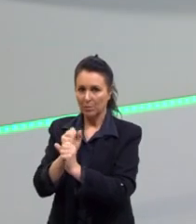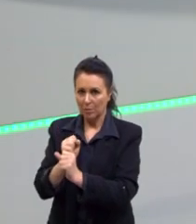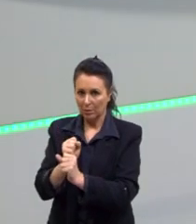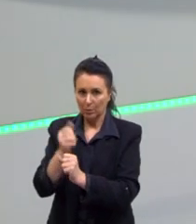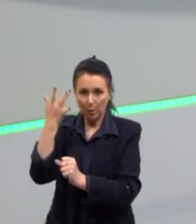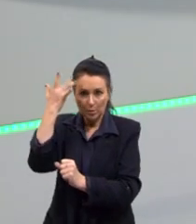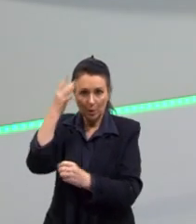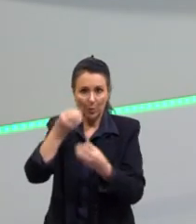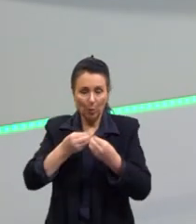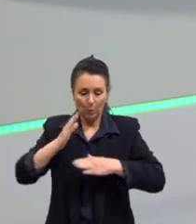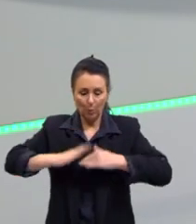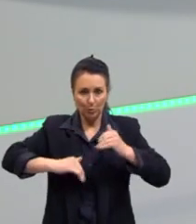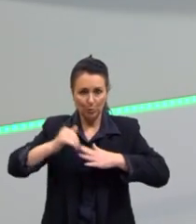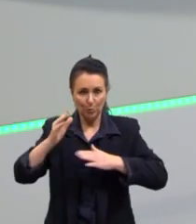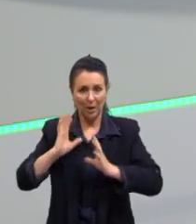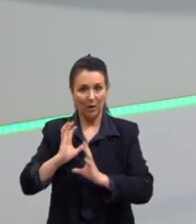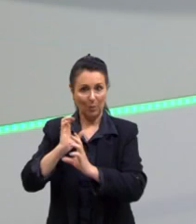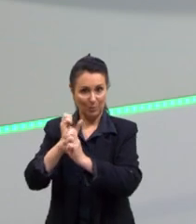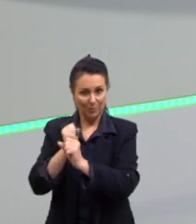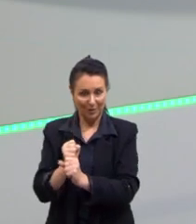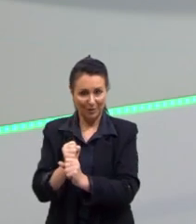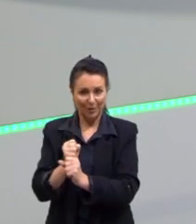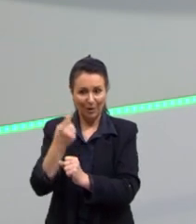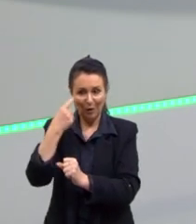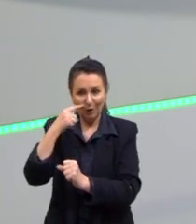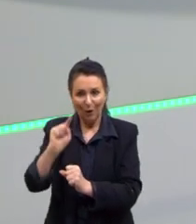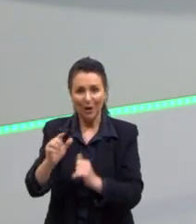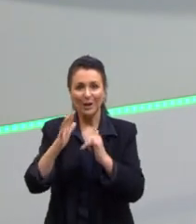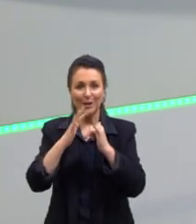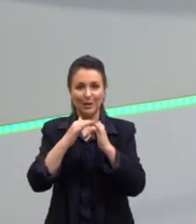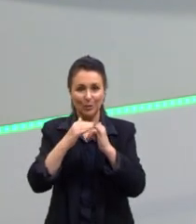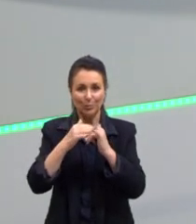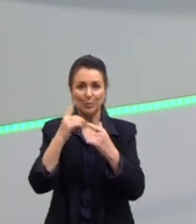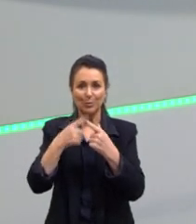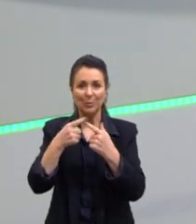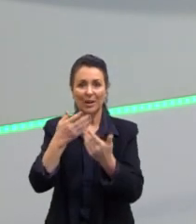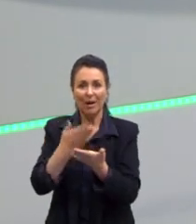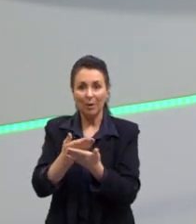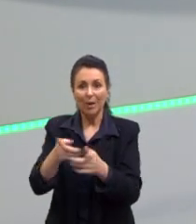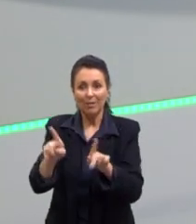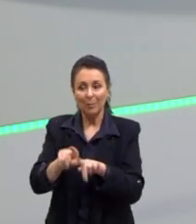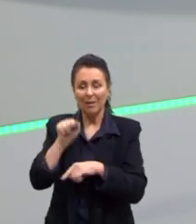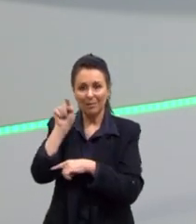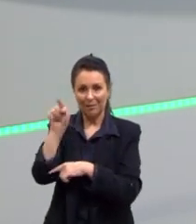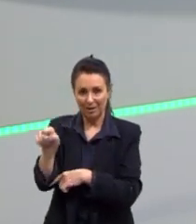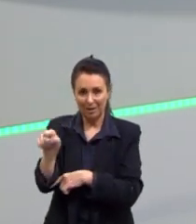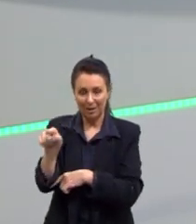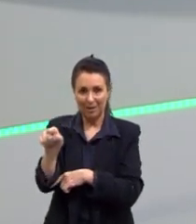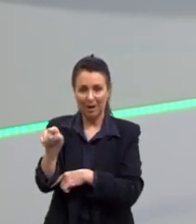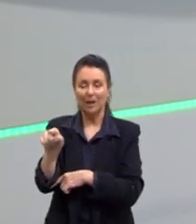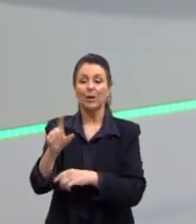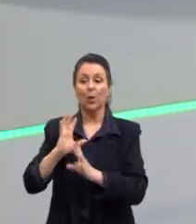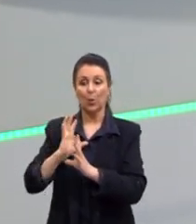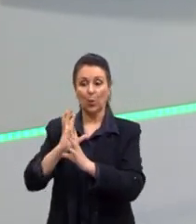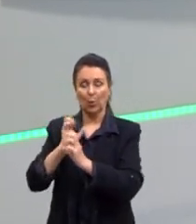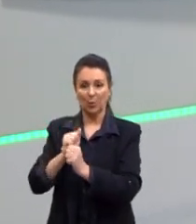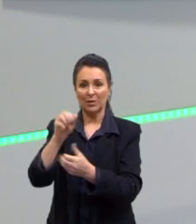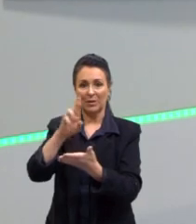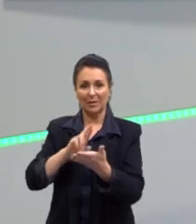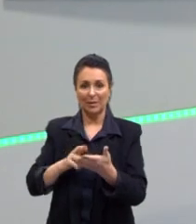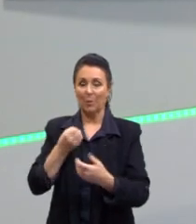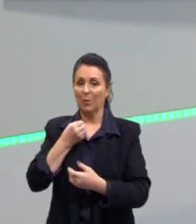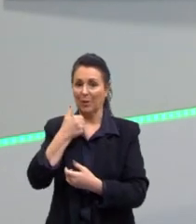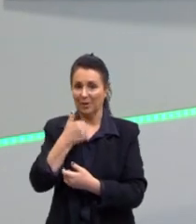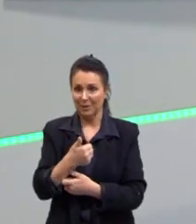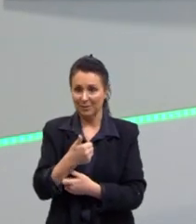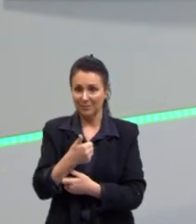não sabe como construir a conclusão da redação, corre no canal do YouTube porque essa aula também está lá, só sobre conclusão. Muito bem,